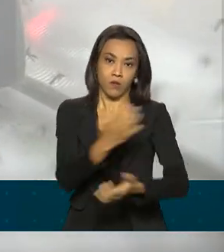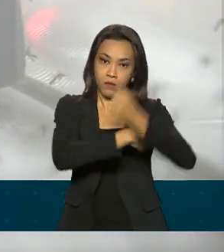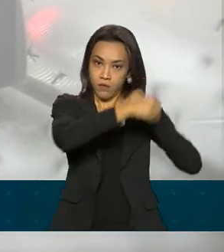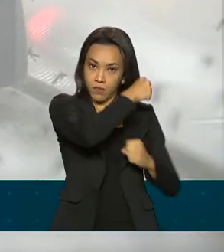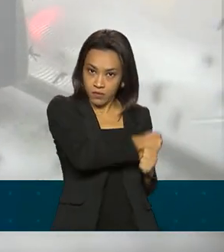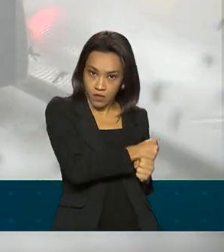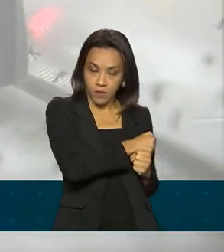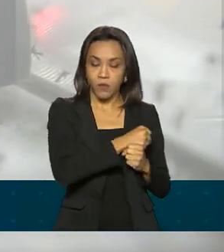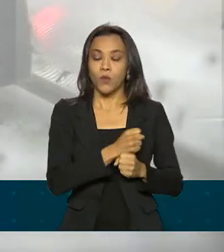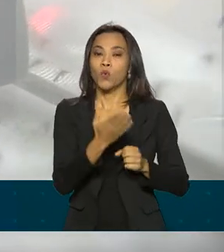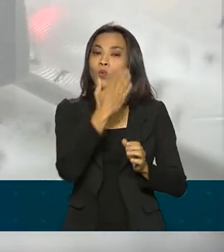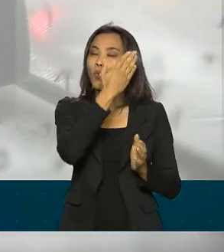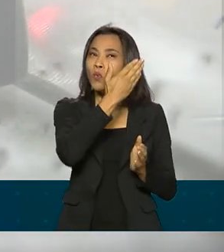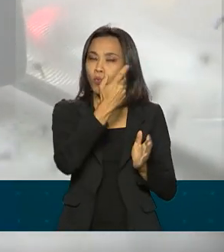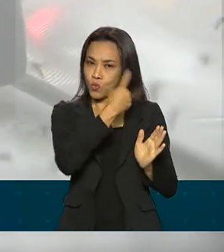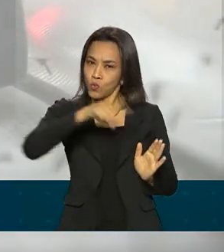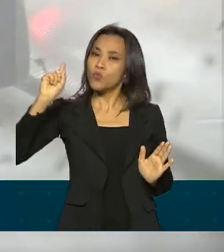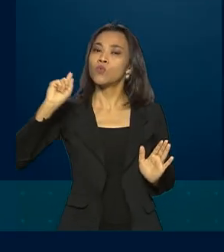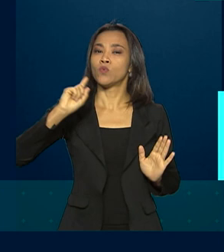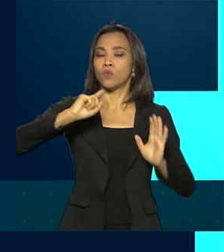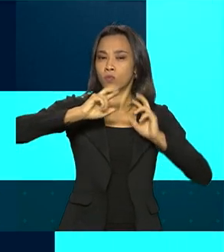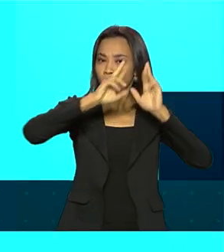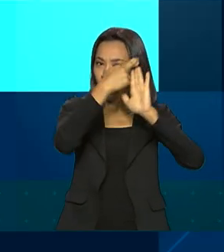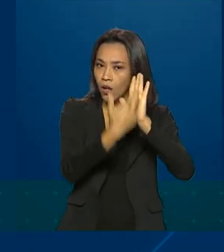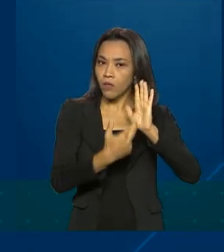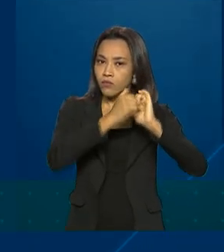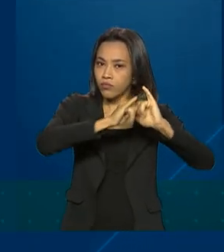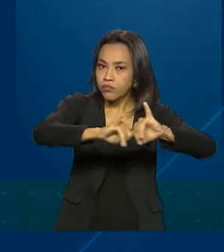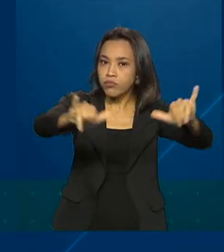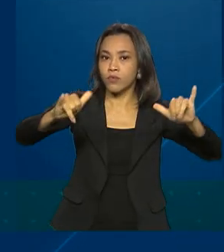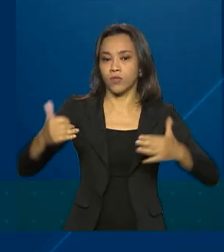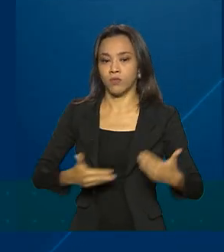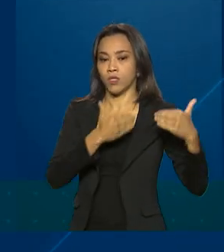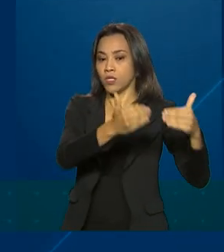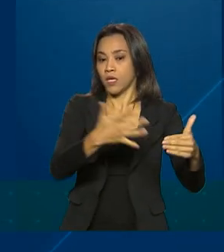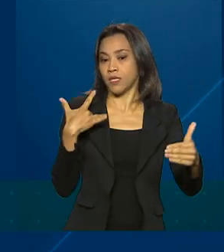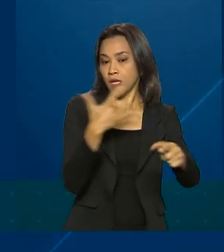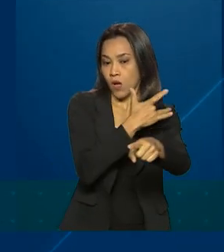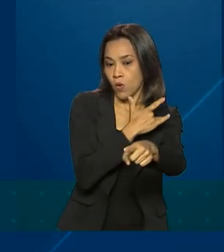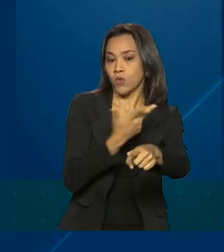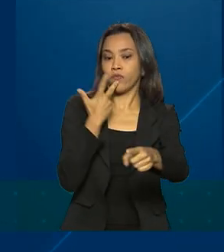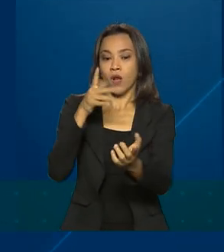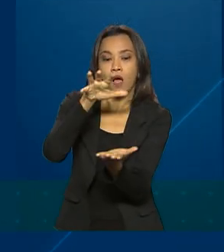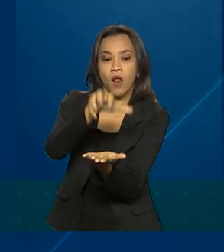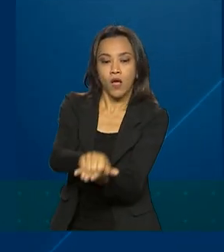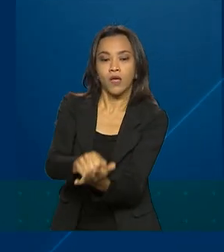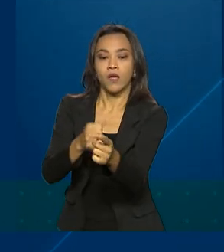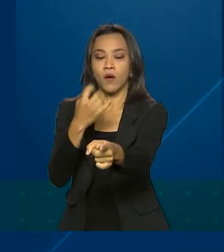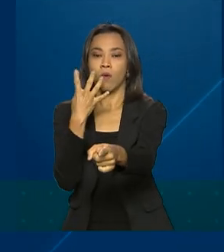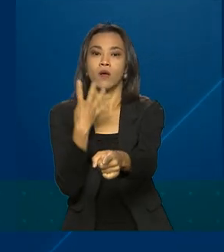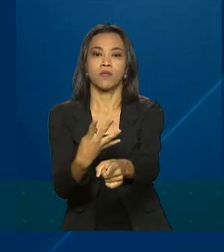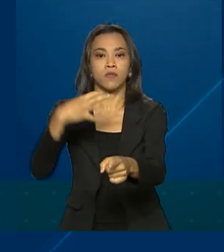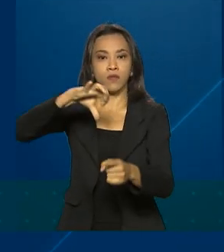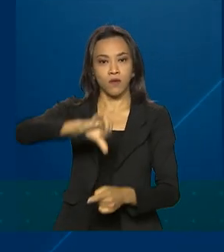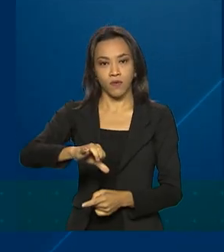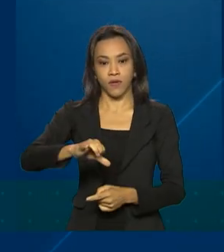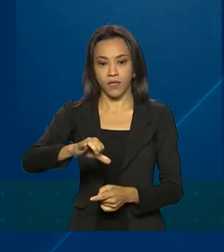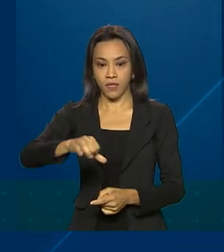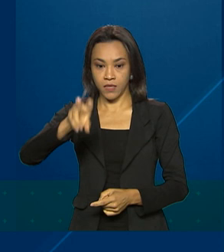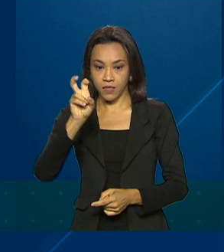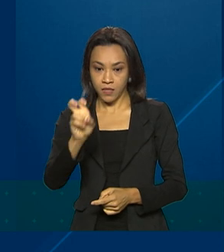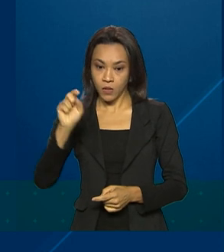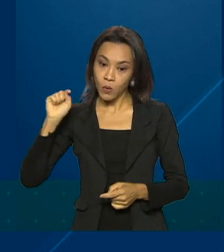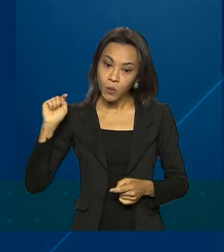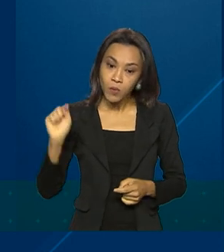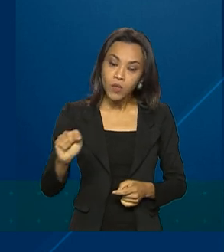De acordo com o último boletim epidemiológico do Ministério da Saúde, foram registrados cerca de 495 mil